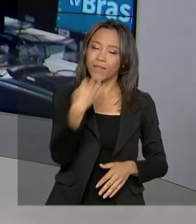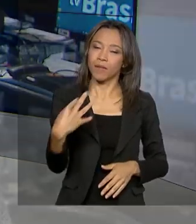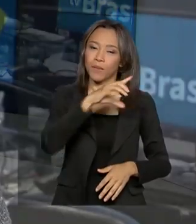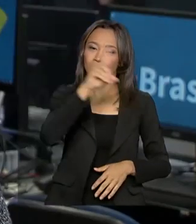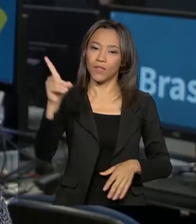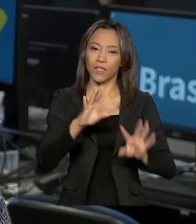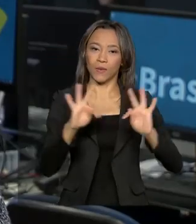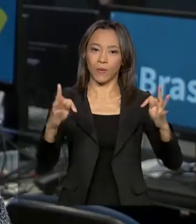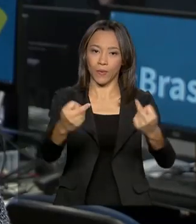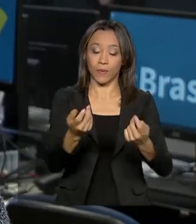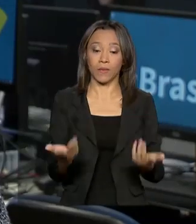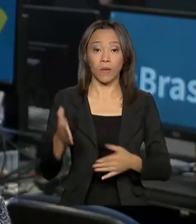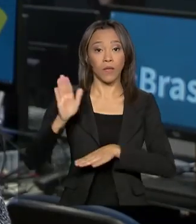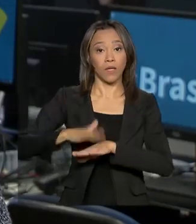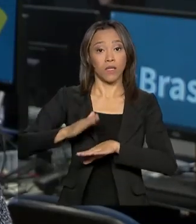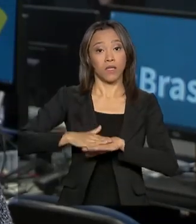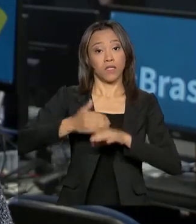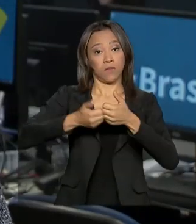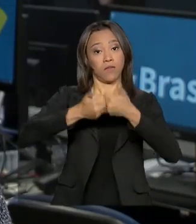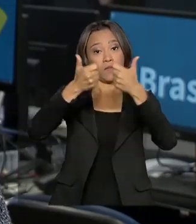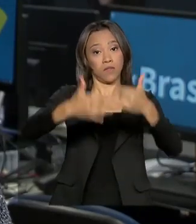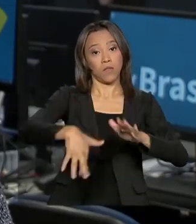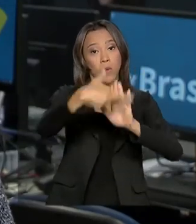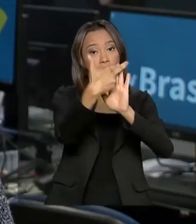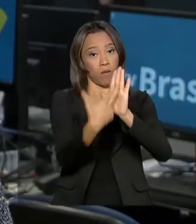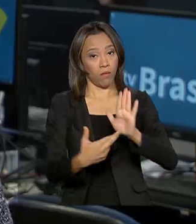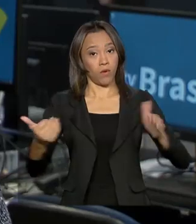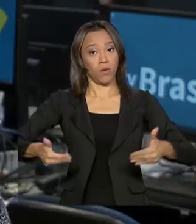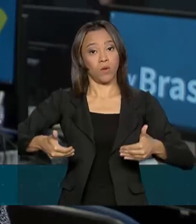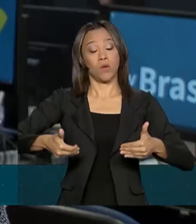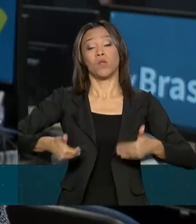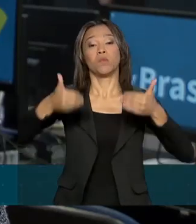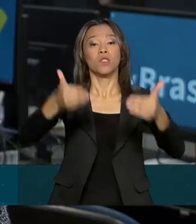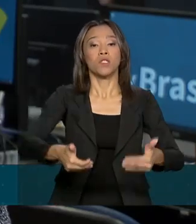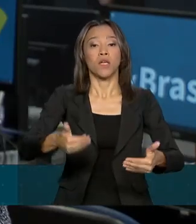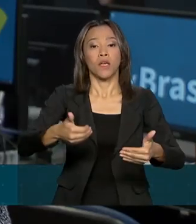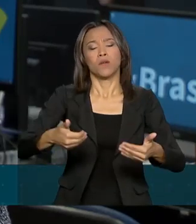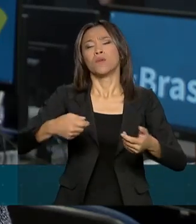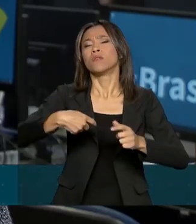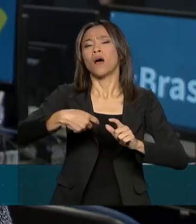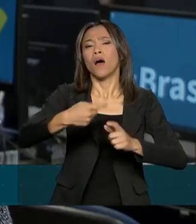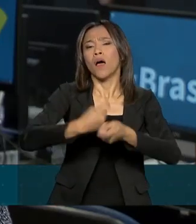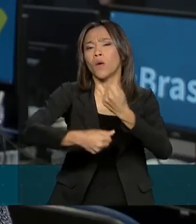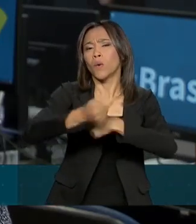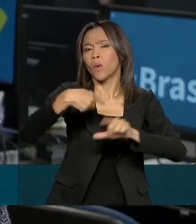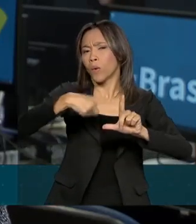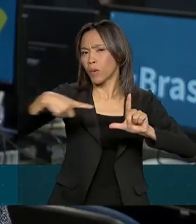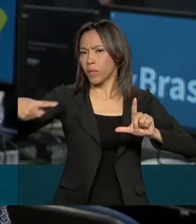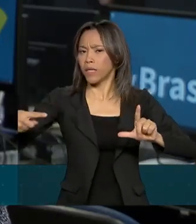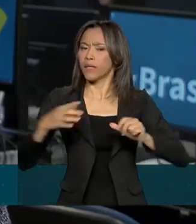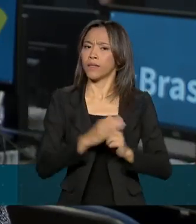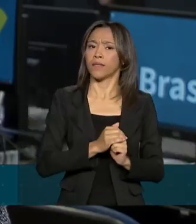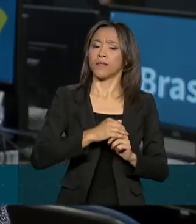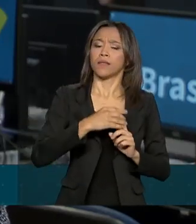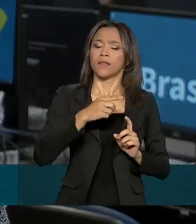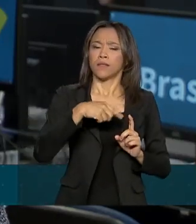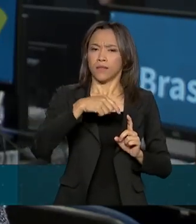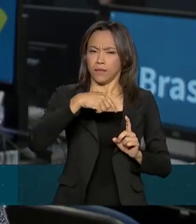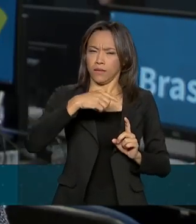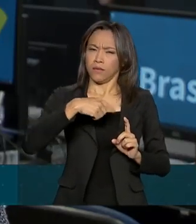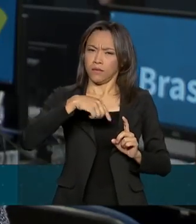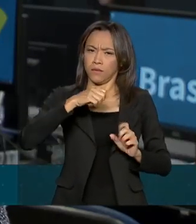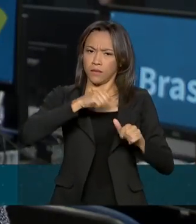dia a todos. Segundo o boletim do Ministério da Economia, entre janeiro e setembro de 2019, as empresas